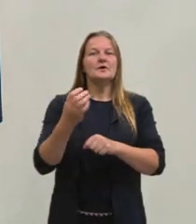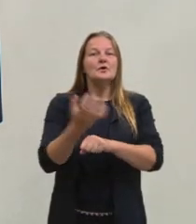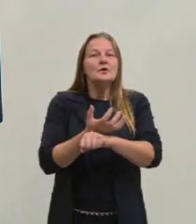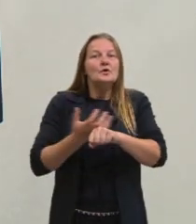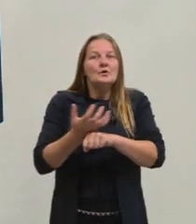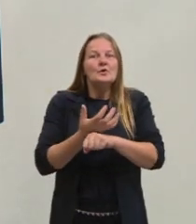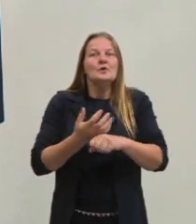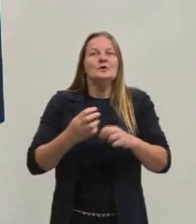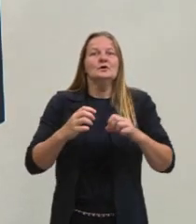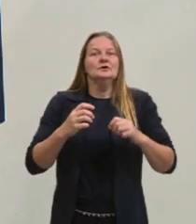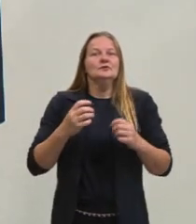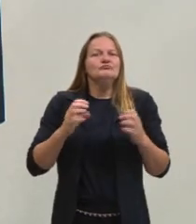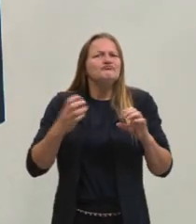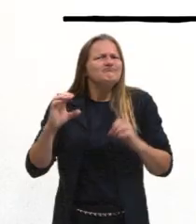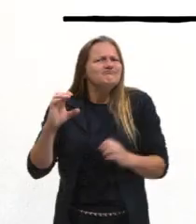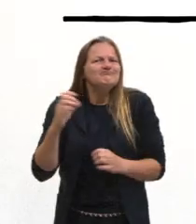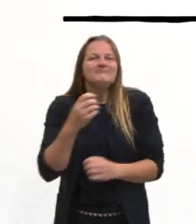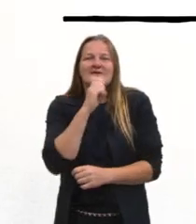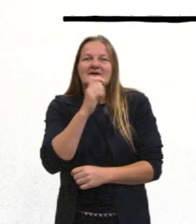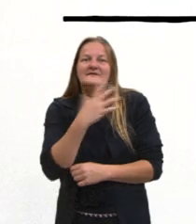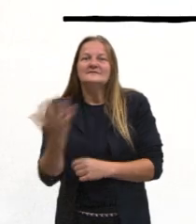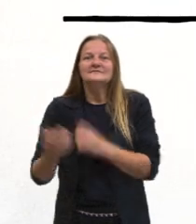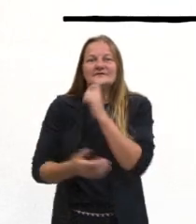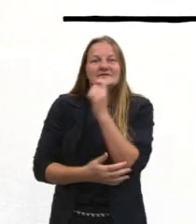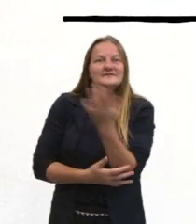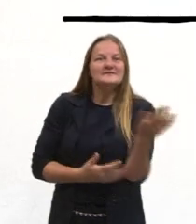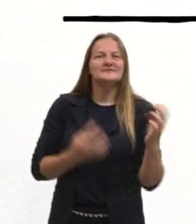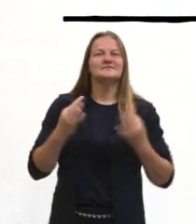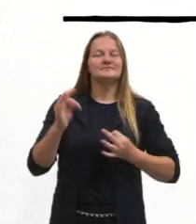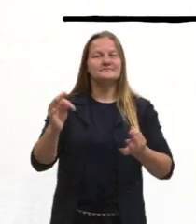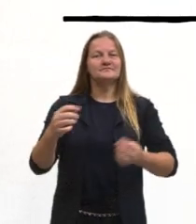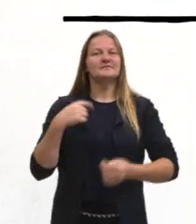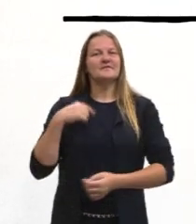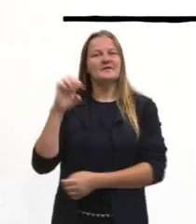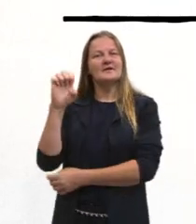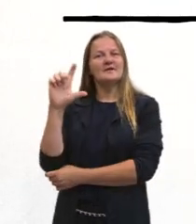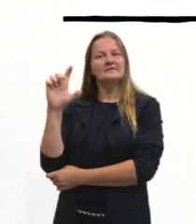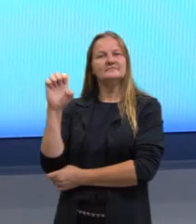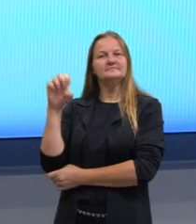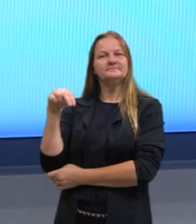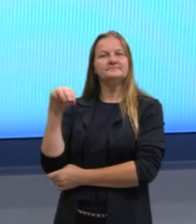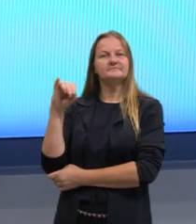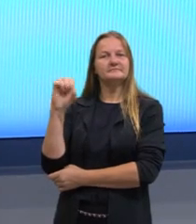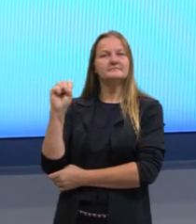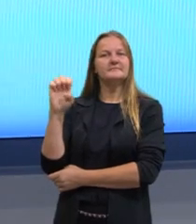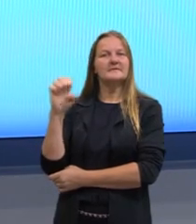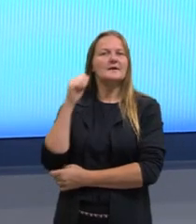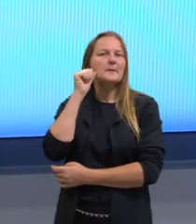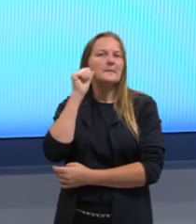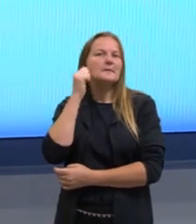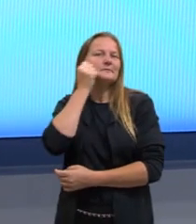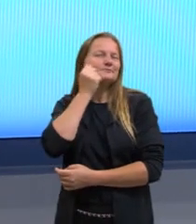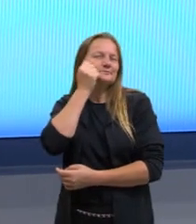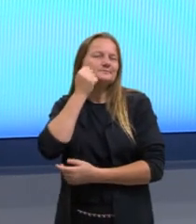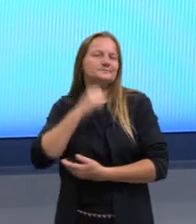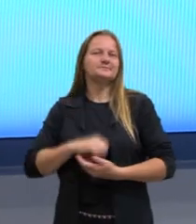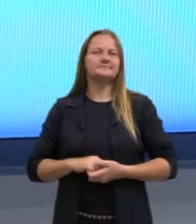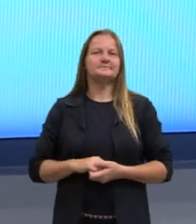Natureza e suas Tecnologias. Eu me chamo Helenise Pereira, sou negra, mulher,